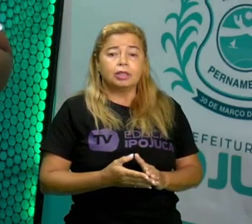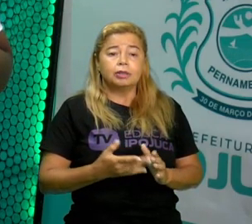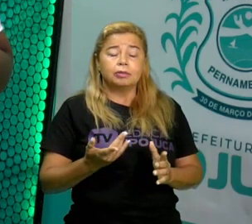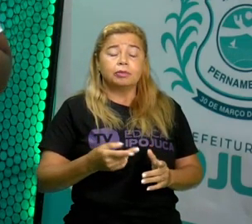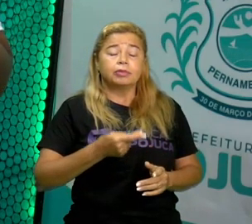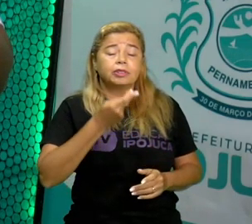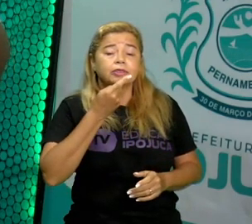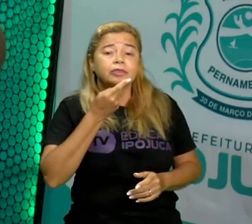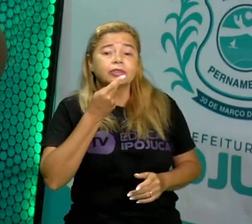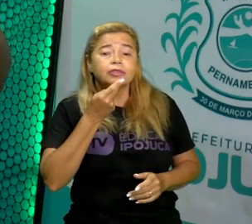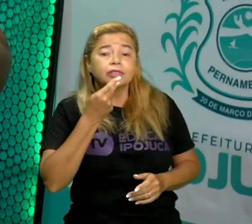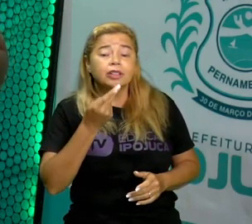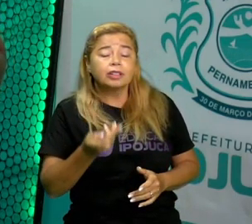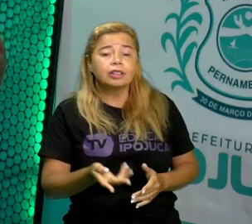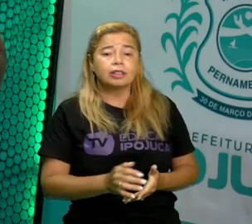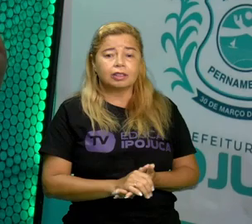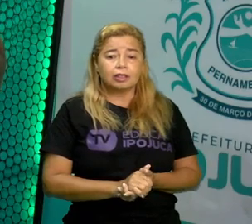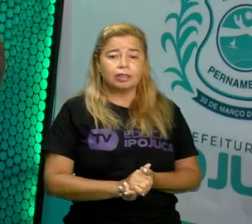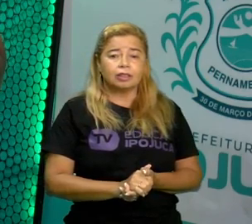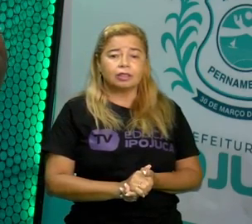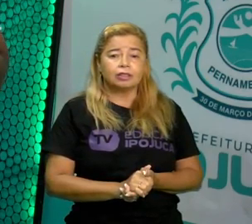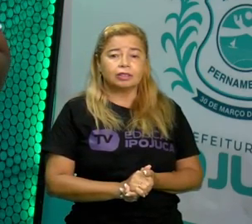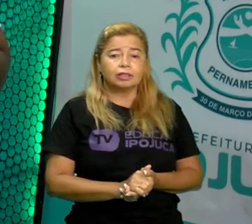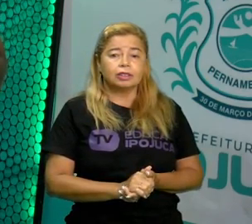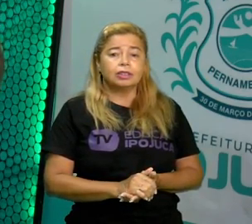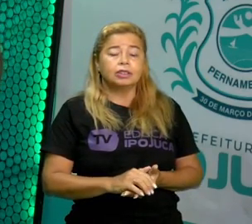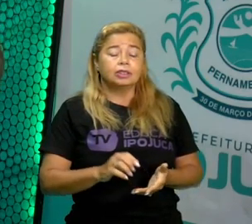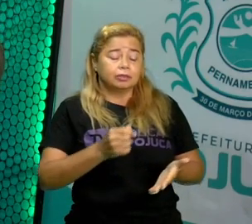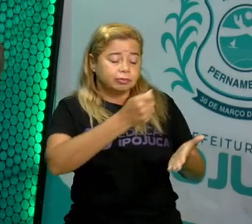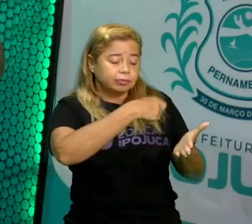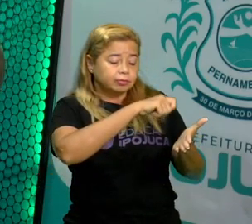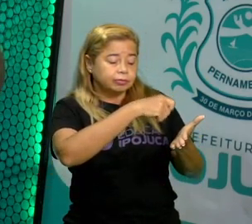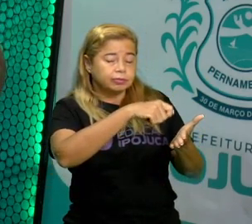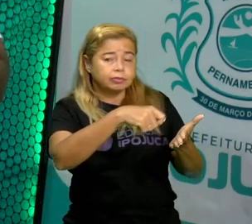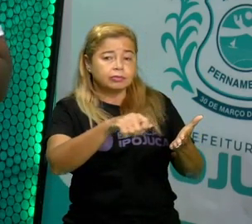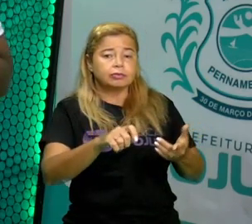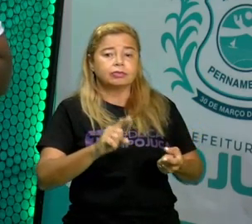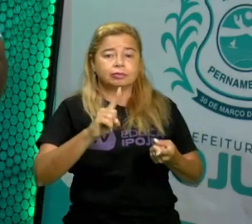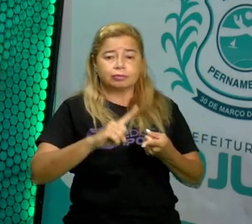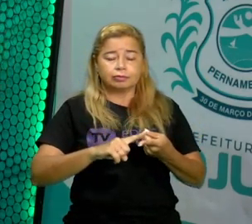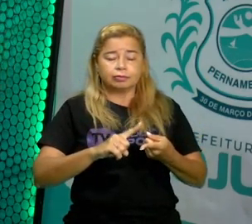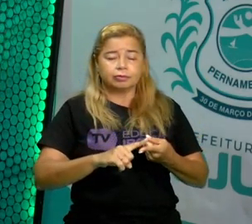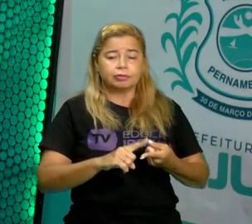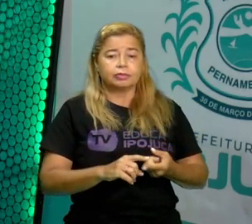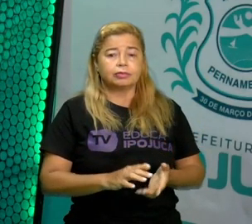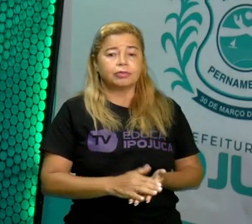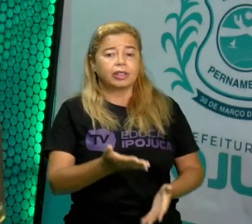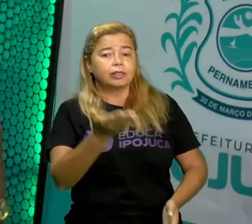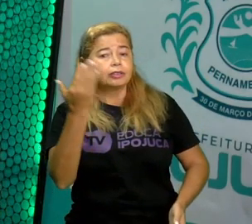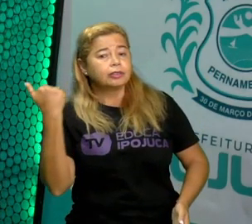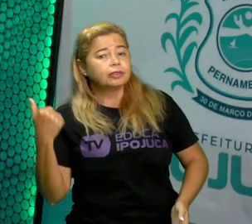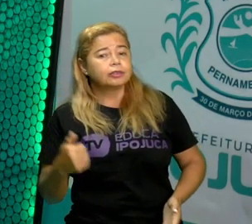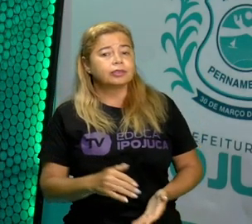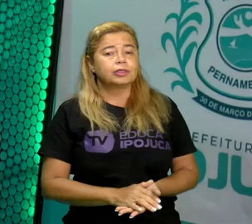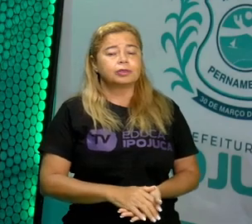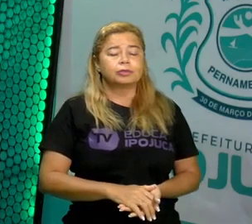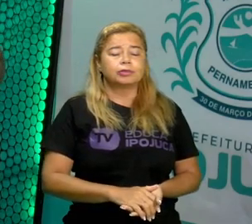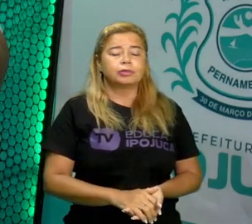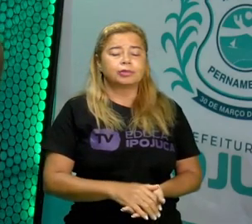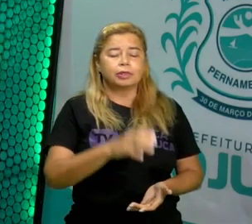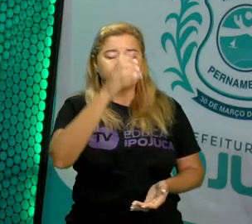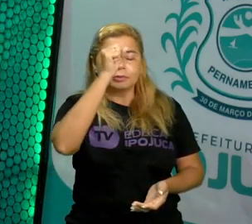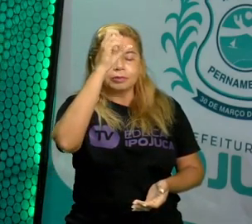nossa fala, na hora da nossa escrita também. Então vamos lá, para que serve?